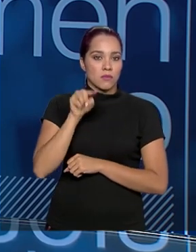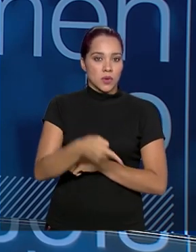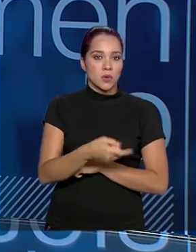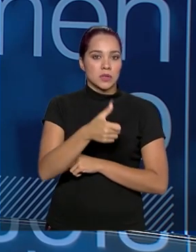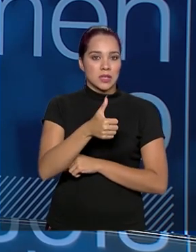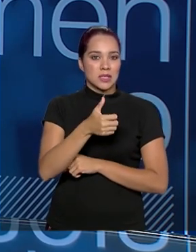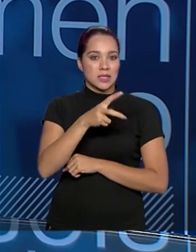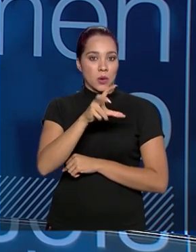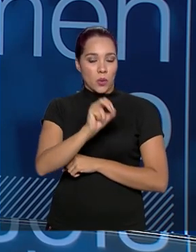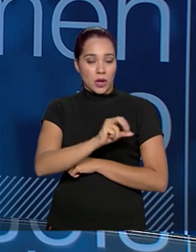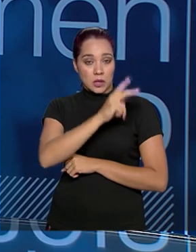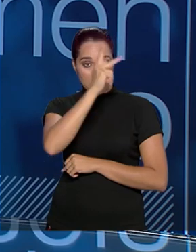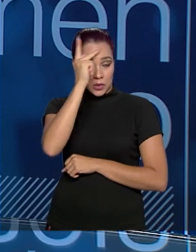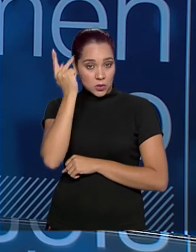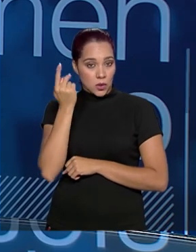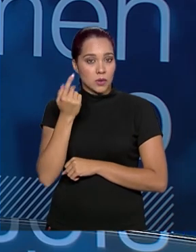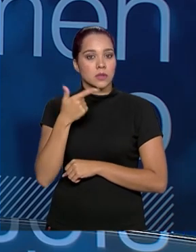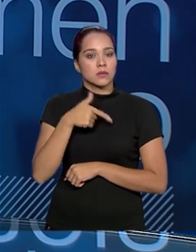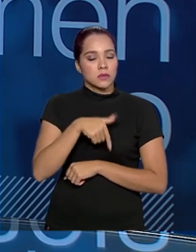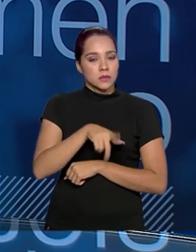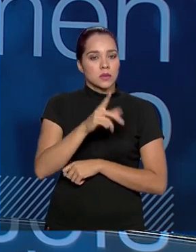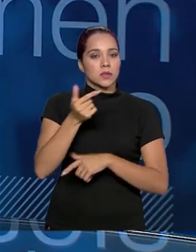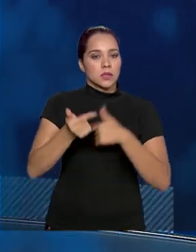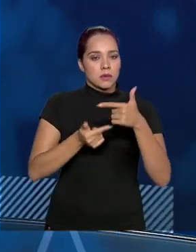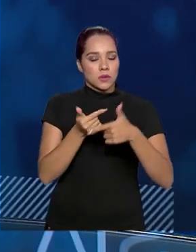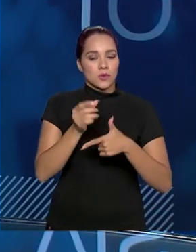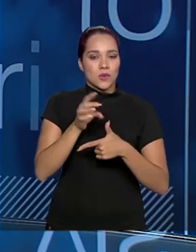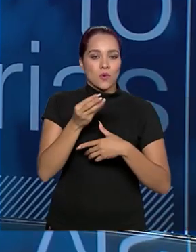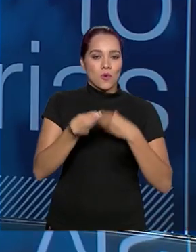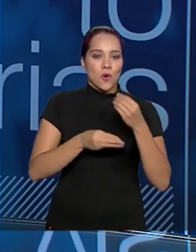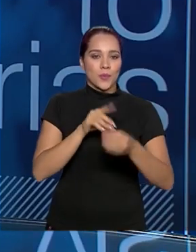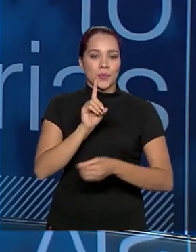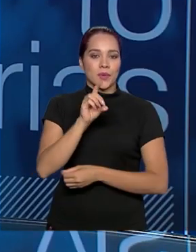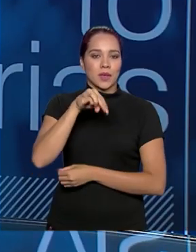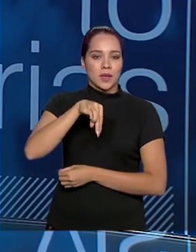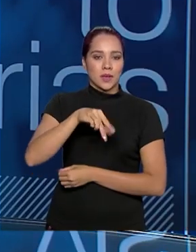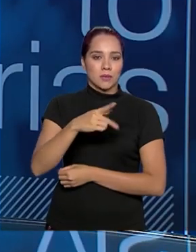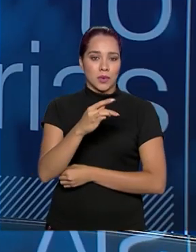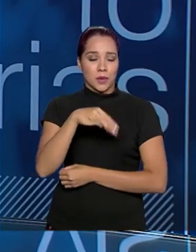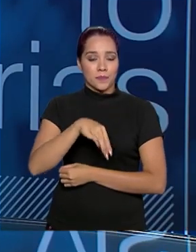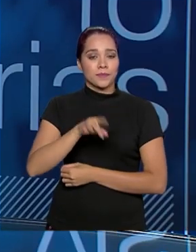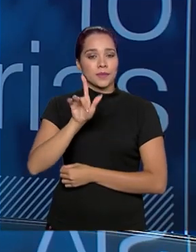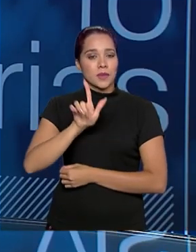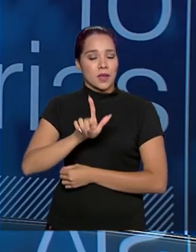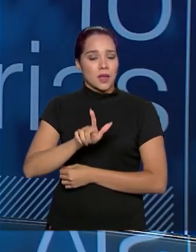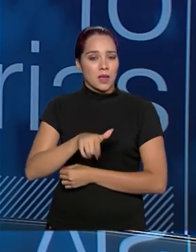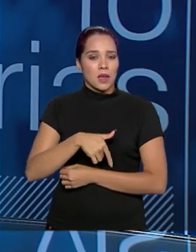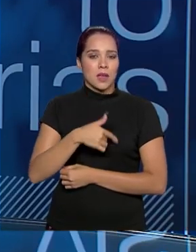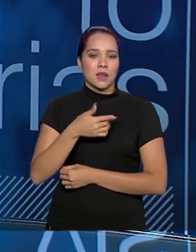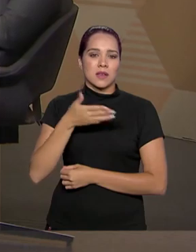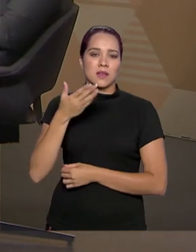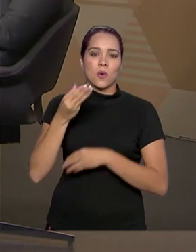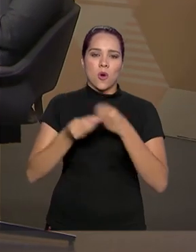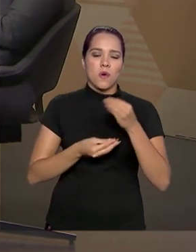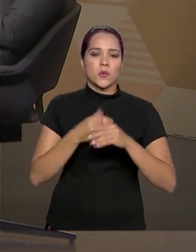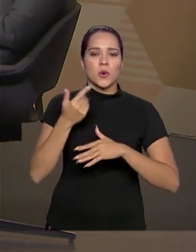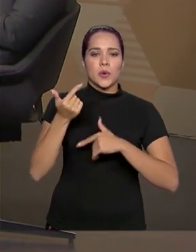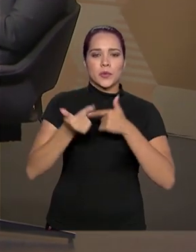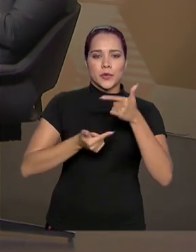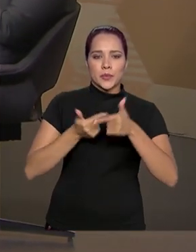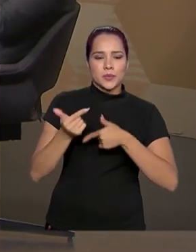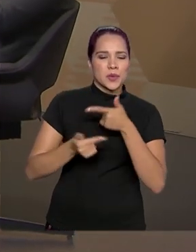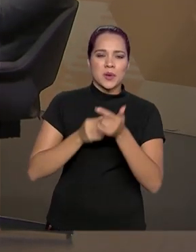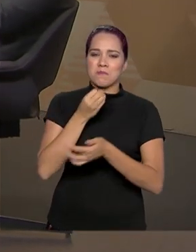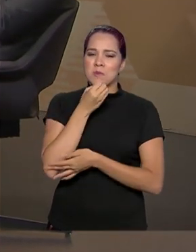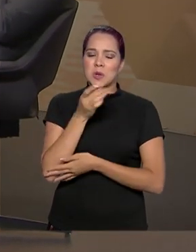servidores no ápice, e mais, como o DNPM era também um... A carreira não era uma carreira